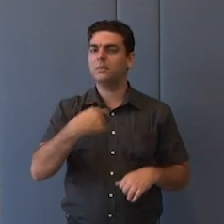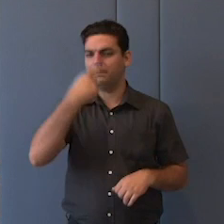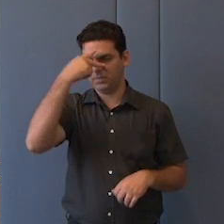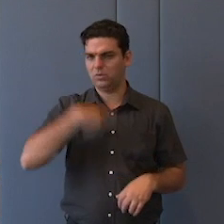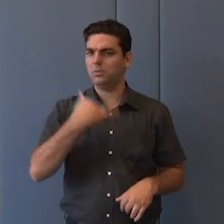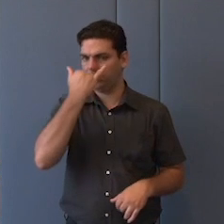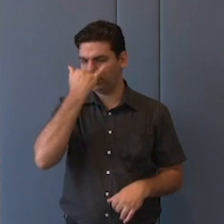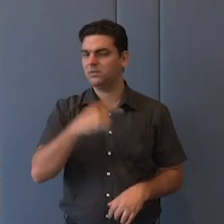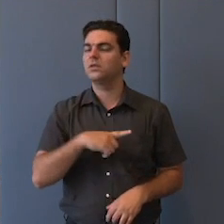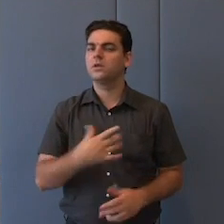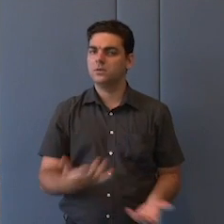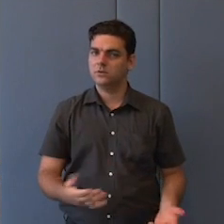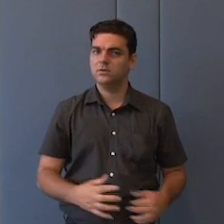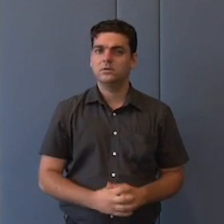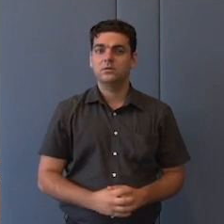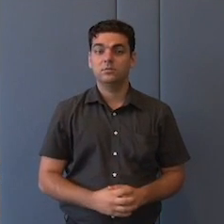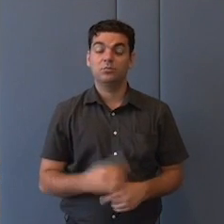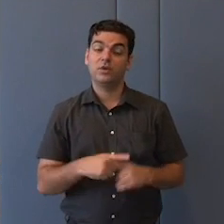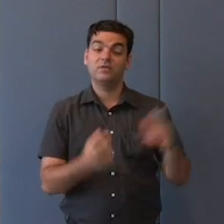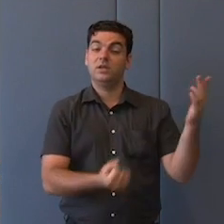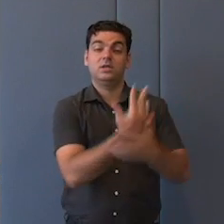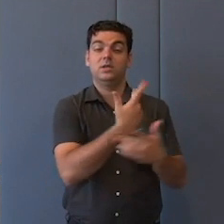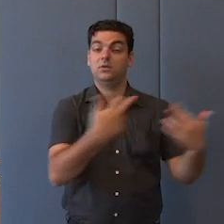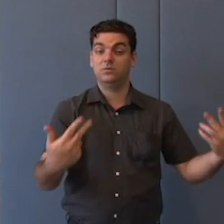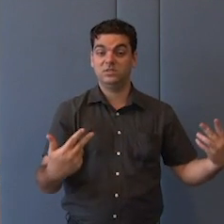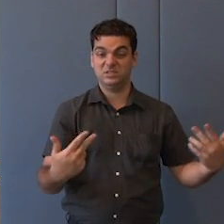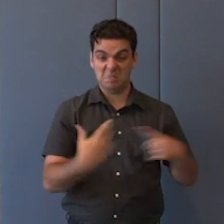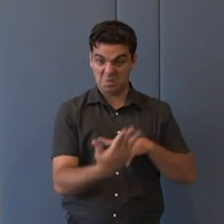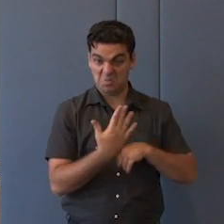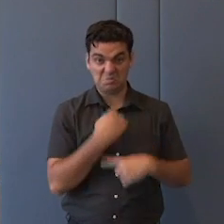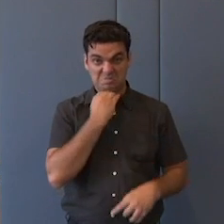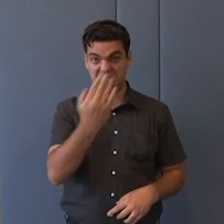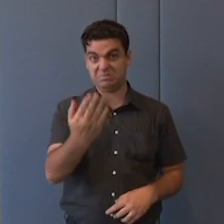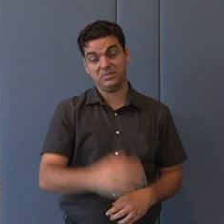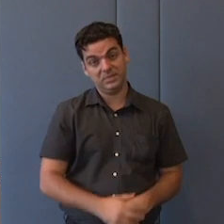E você não sabe se é a favor dos seus interesses ou contra. Provavelmente vai ser contra. Então,